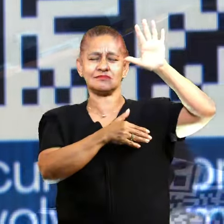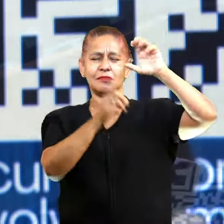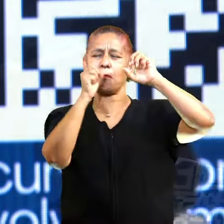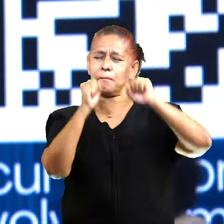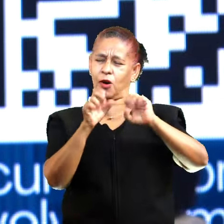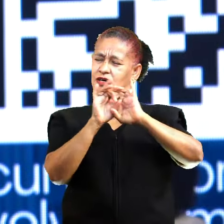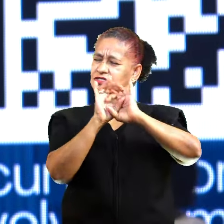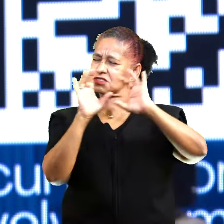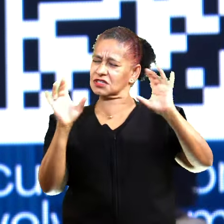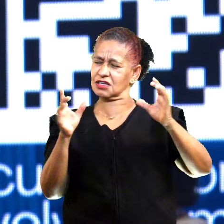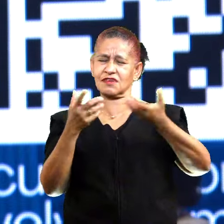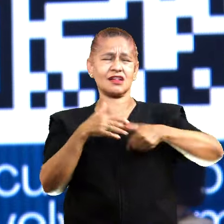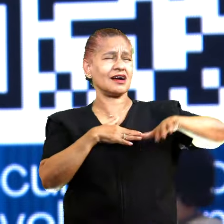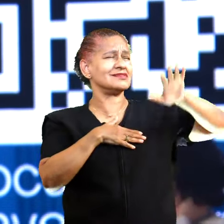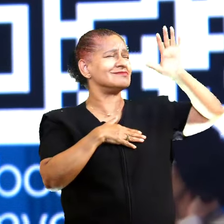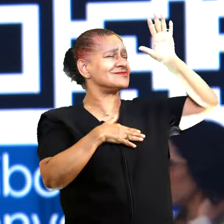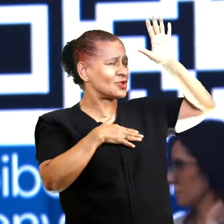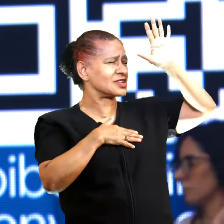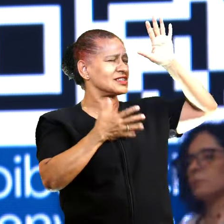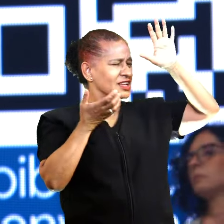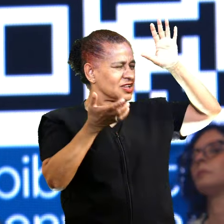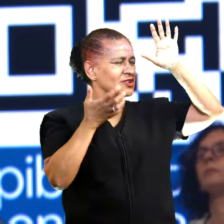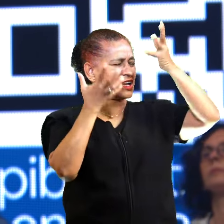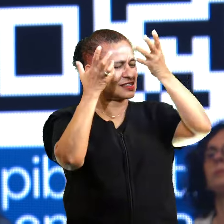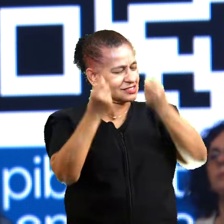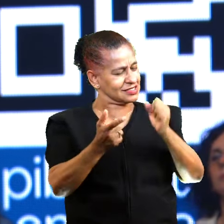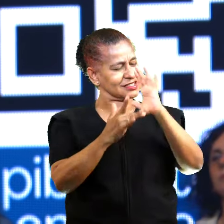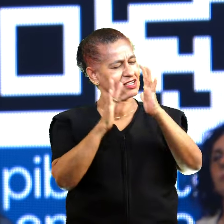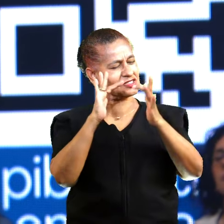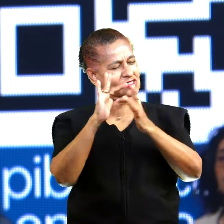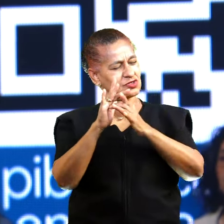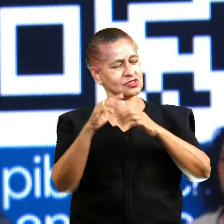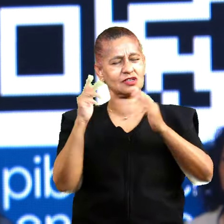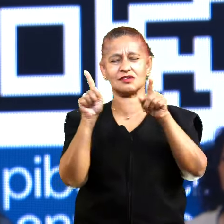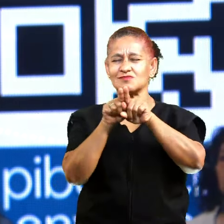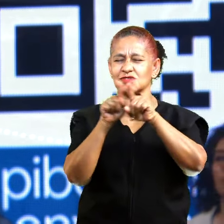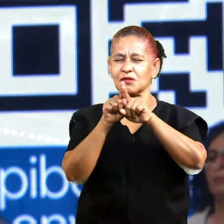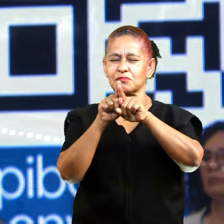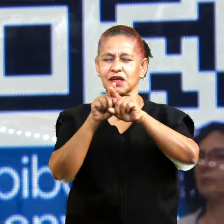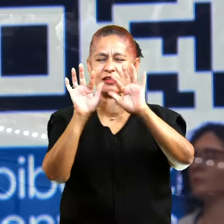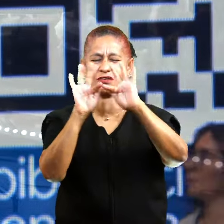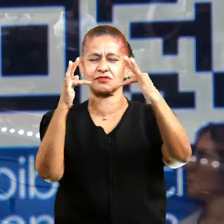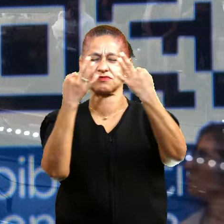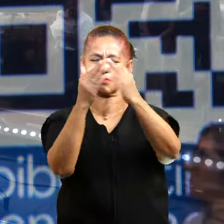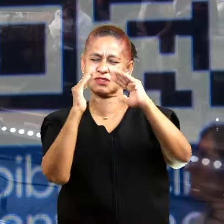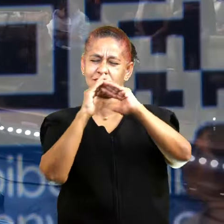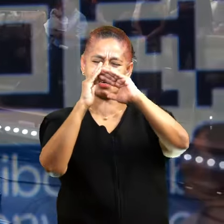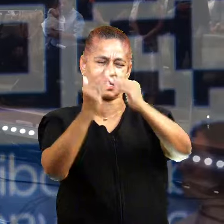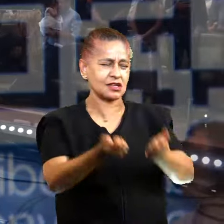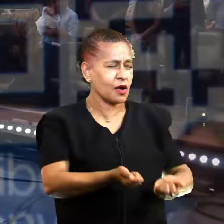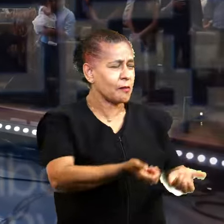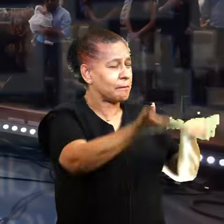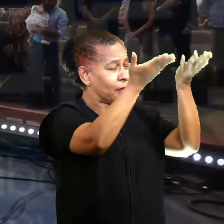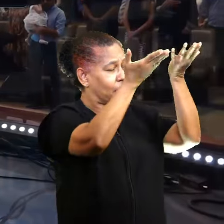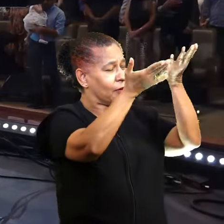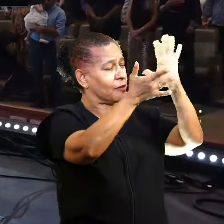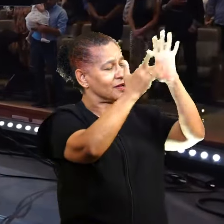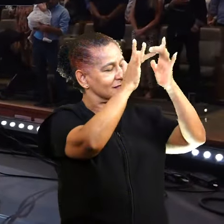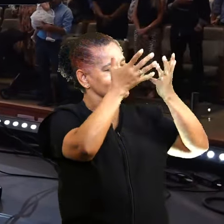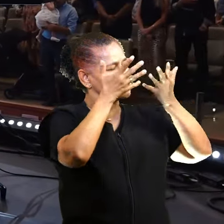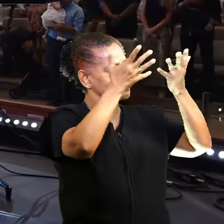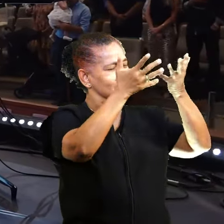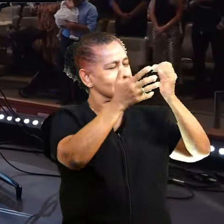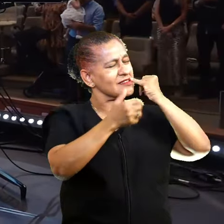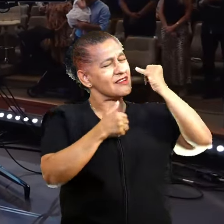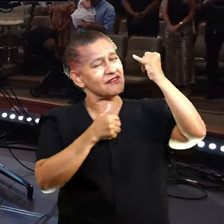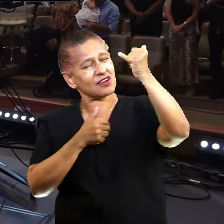estou aqui, eu quero entregar minha vida ao Senhor. Você quer consagrar sua casa e o Senhor está falando, olha, eu estou falando com você, a minha